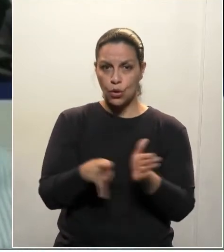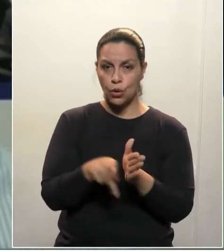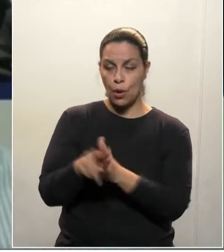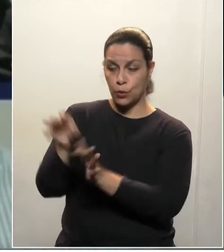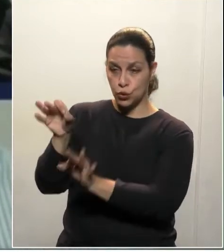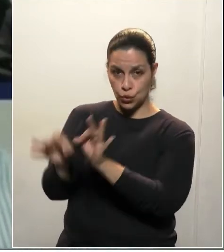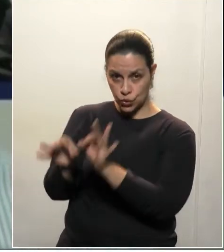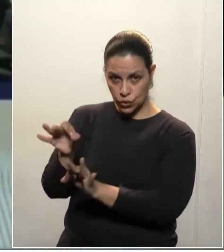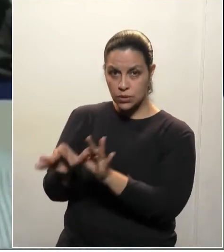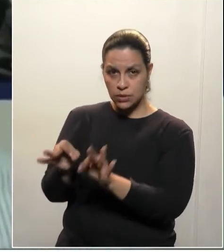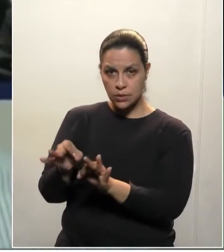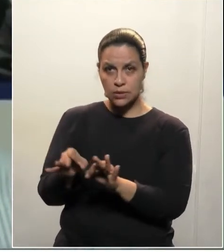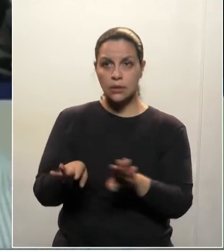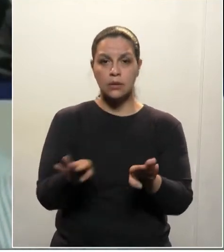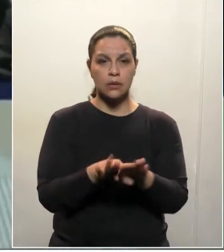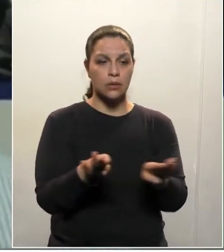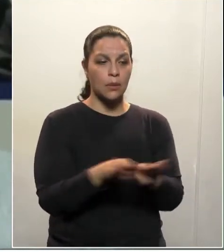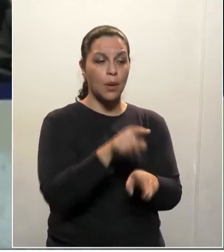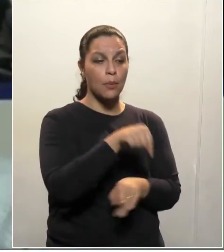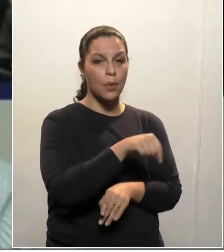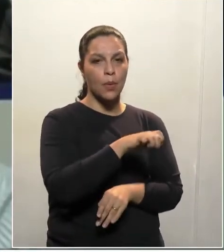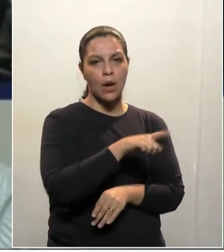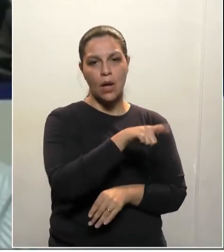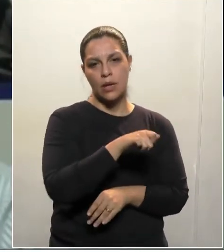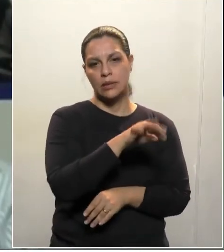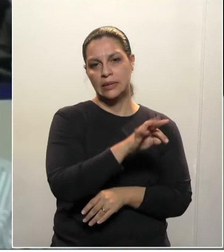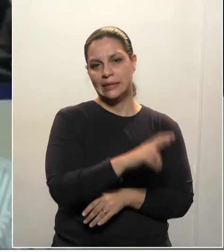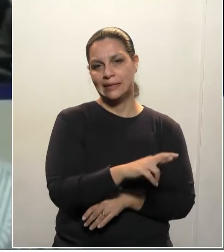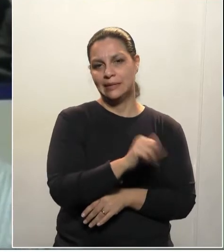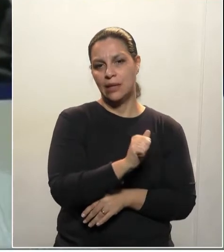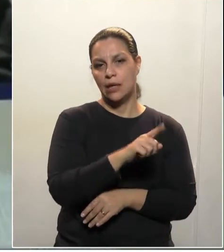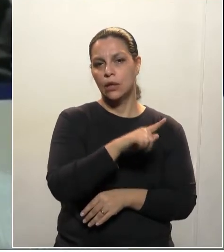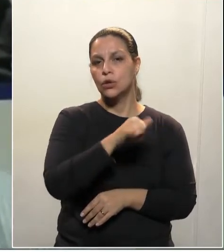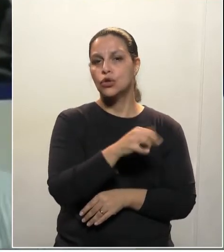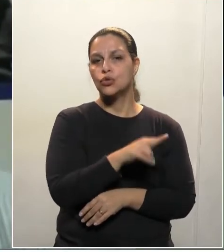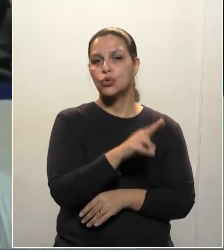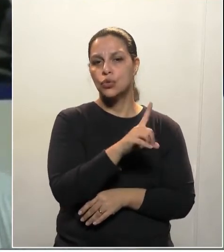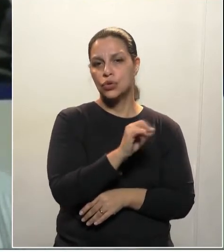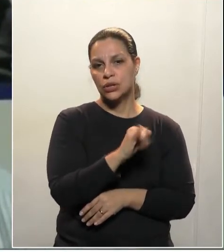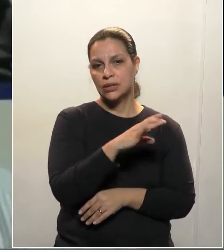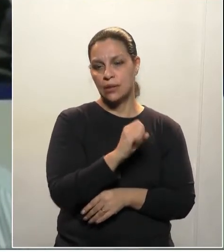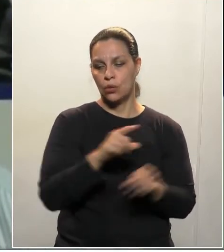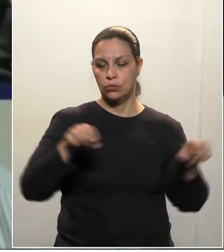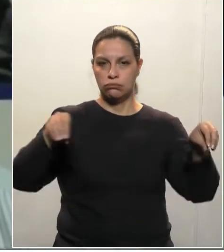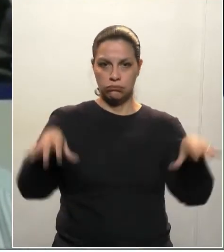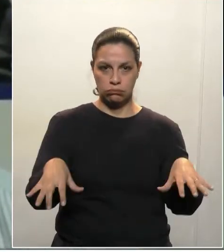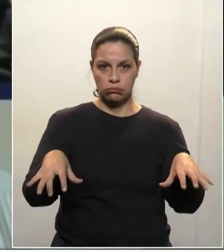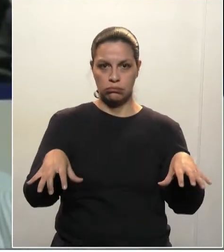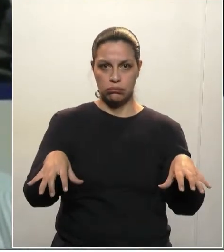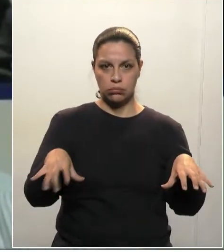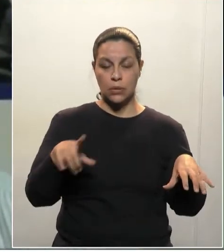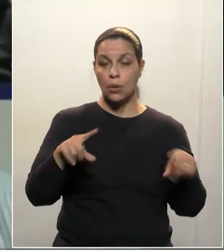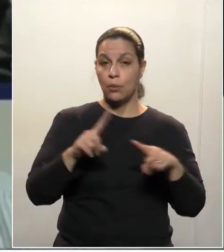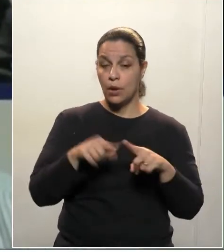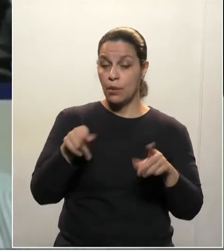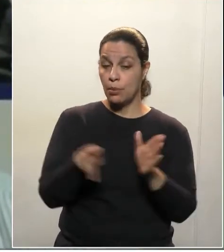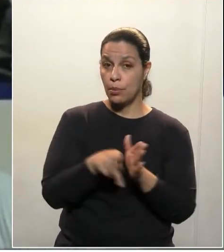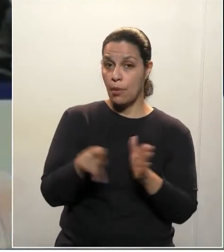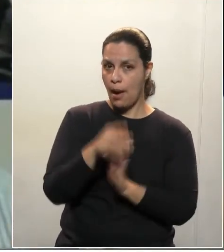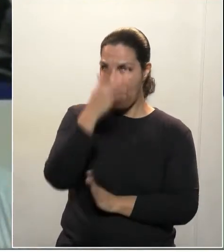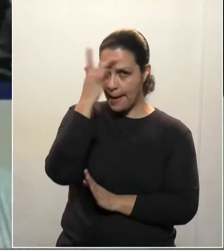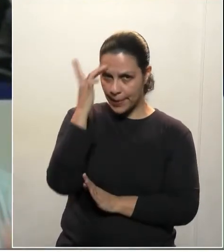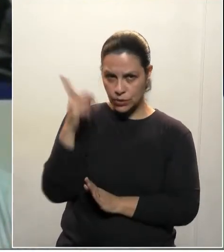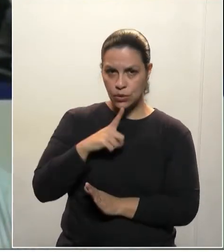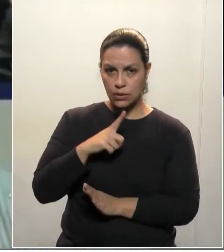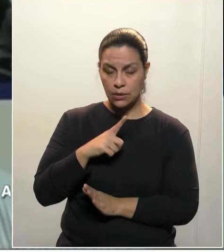judicial com os cartórios do foro extrajudicial. Ora, o cidadão, que é o